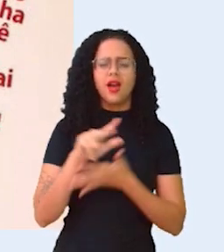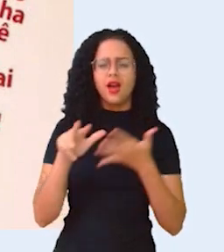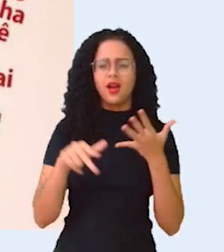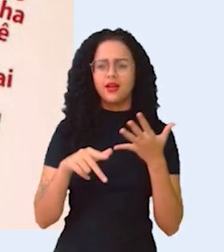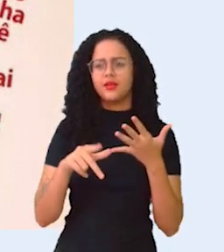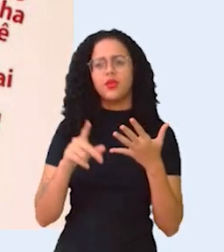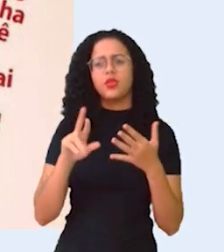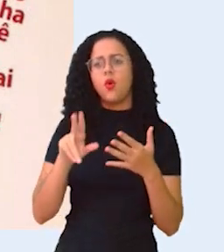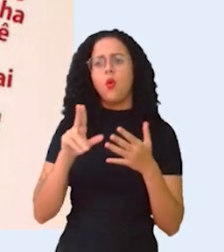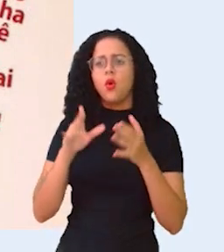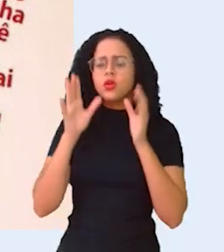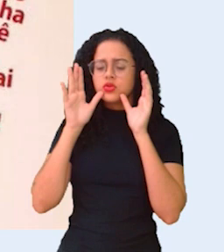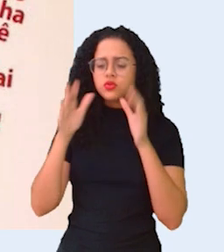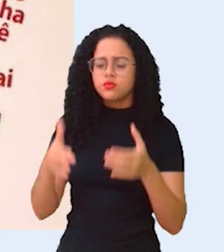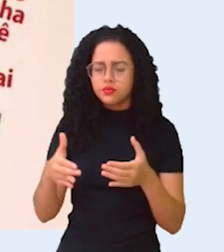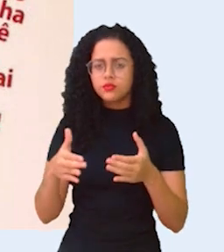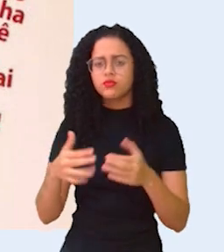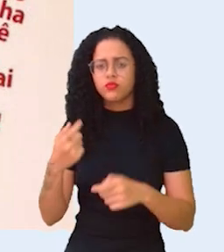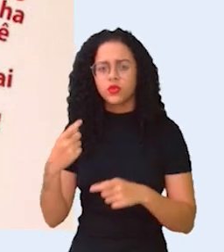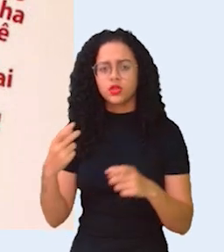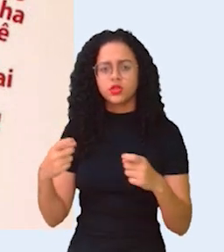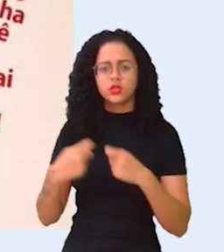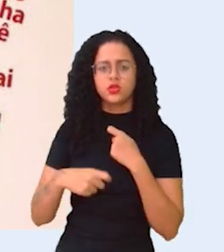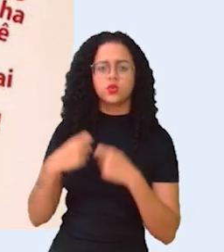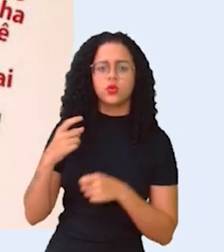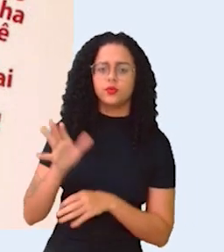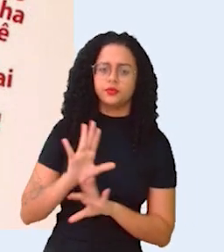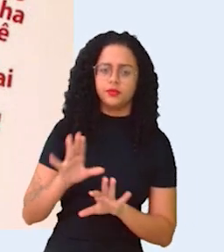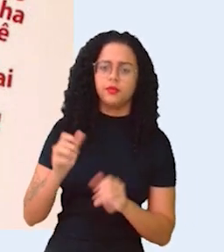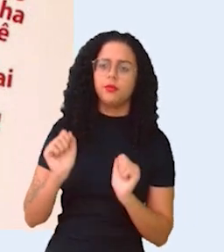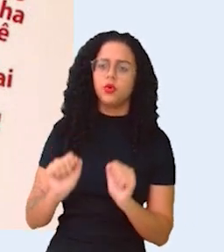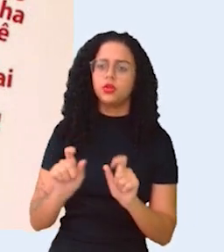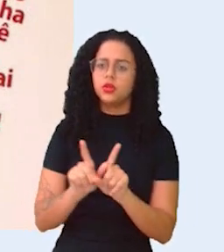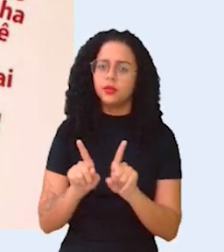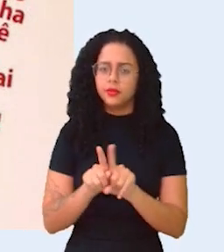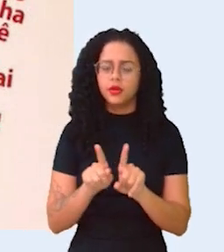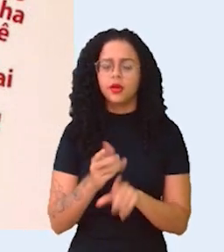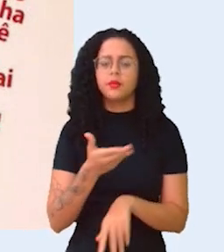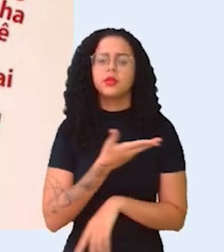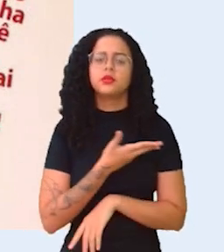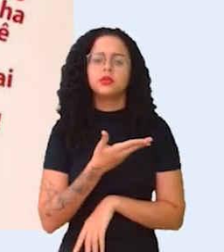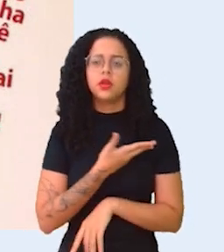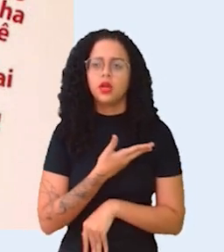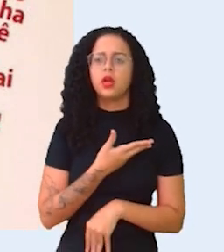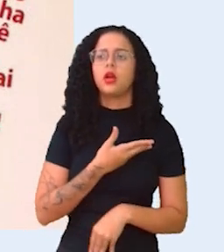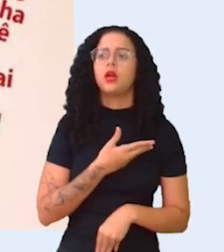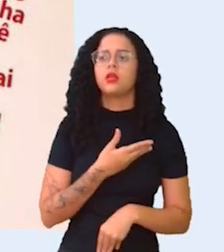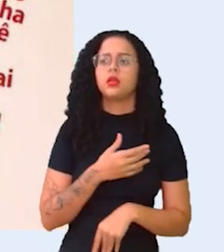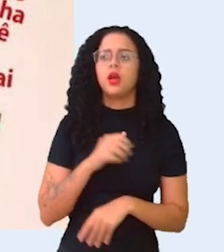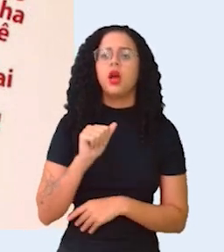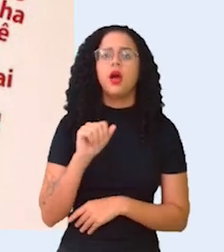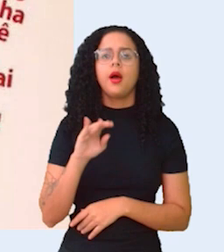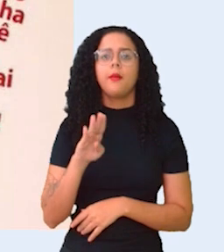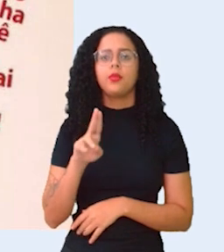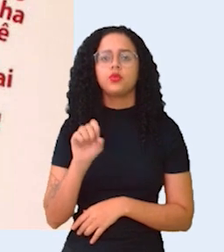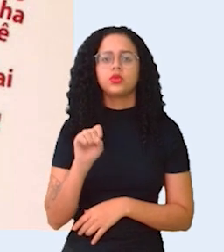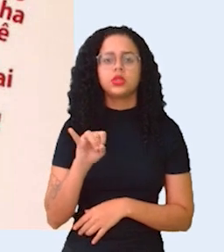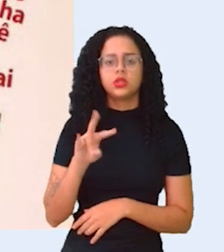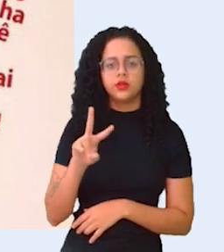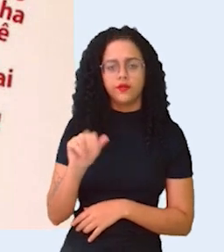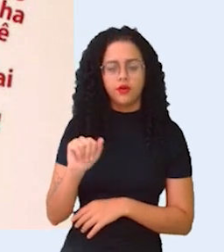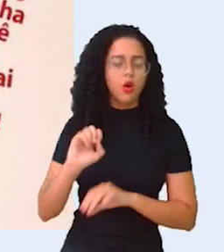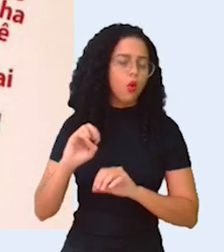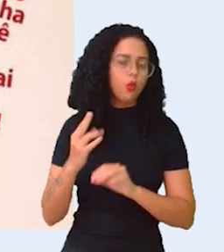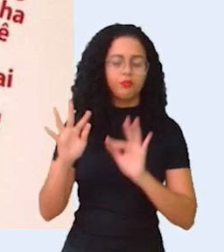gente? Não se dá somente nessa troca sexual. Pode ser também com amizades, você pode ter alguma amizade abusiva ou algum familiar